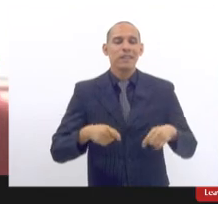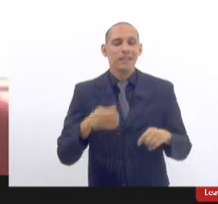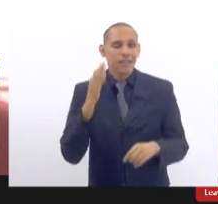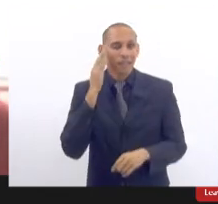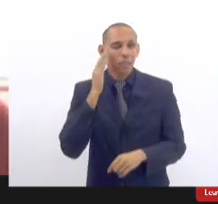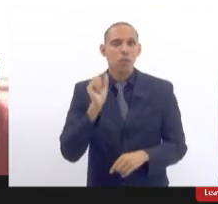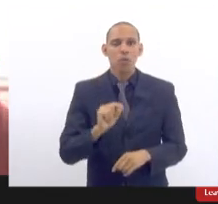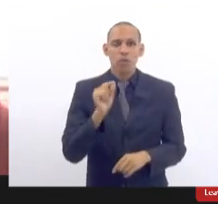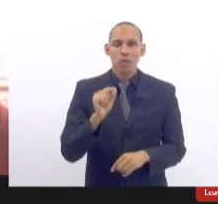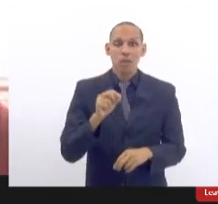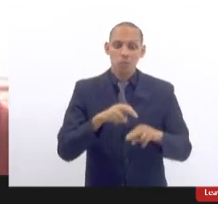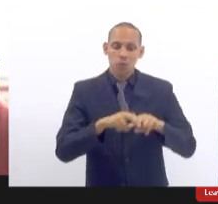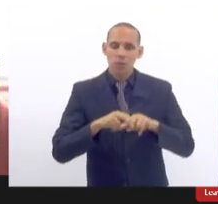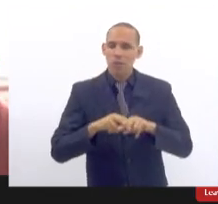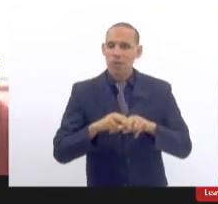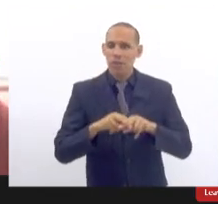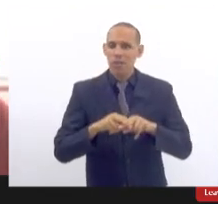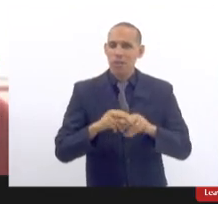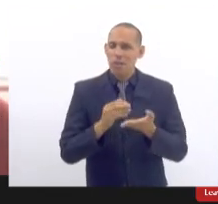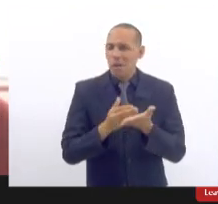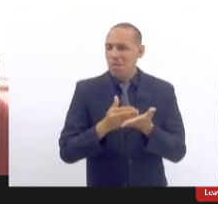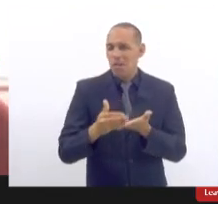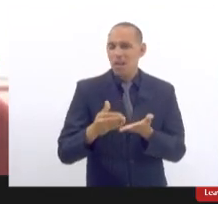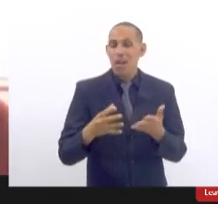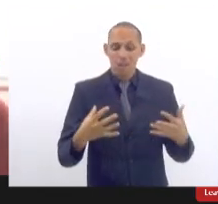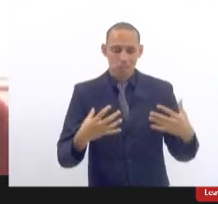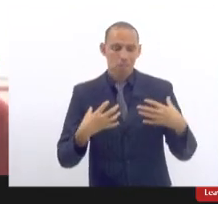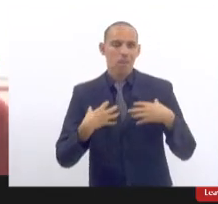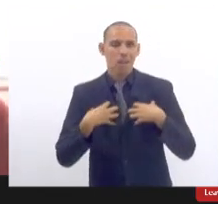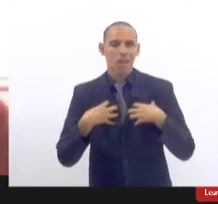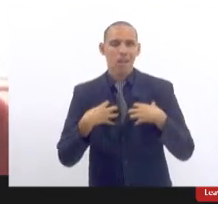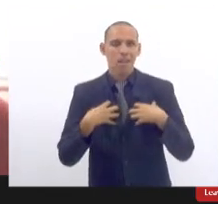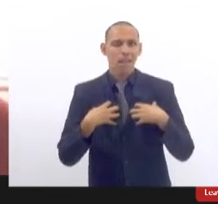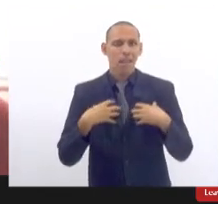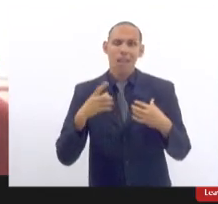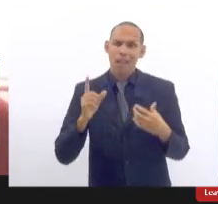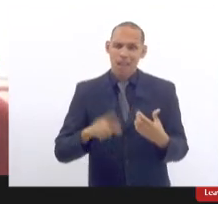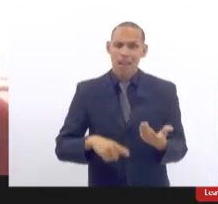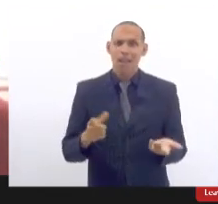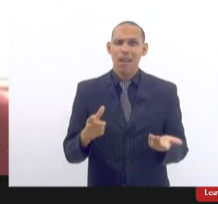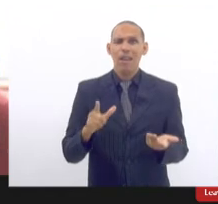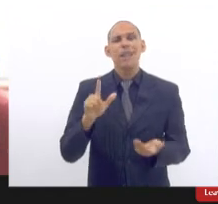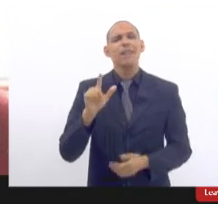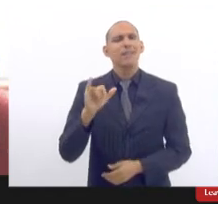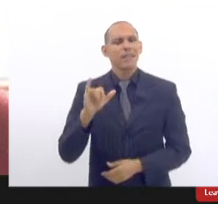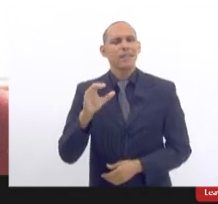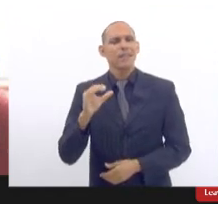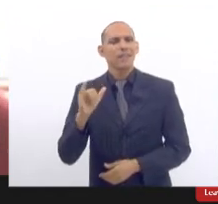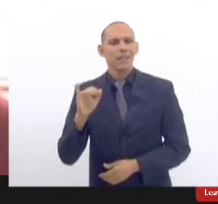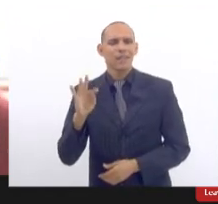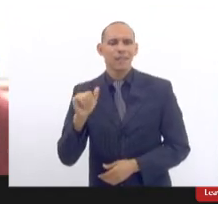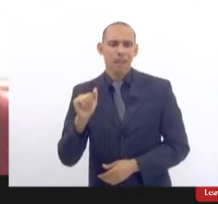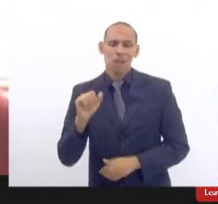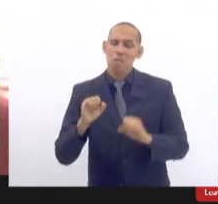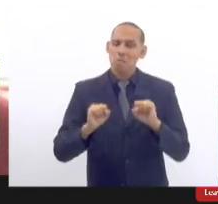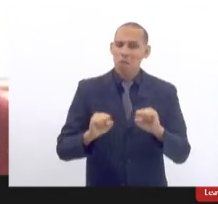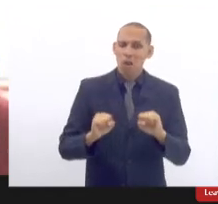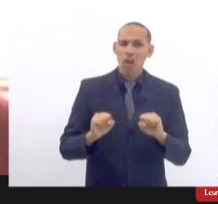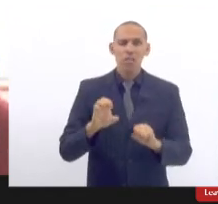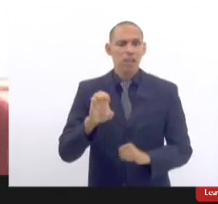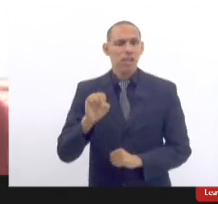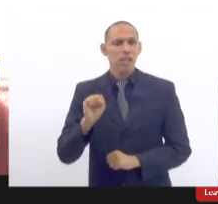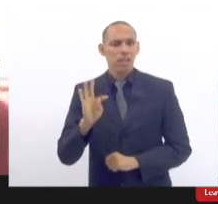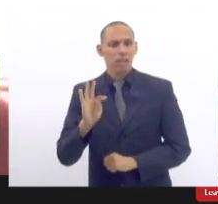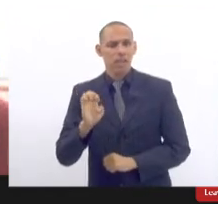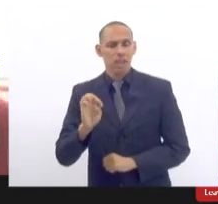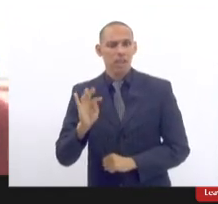causa inicial para qualquer implante mamário é uma causa lícita e pode ser por uma questão estética